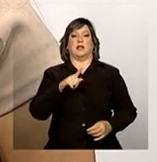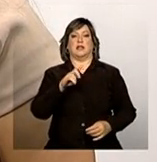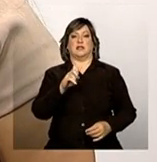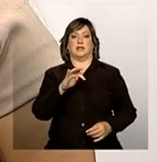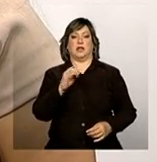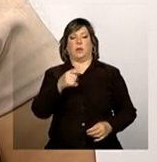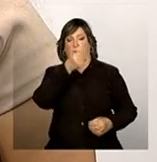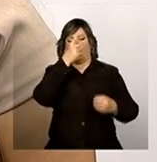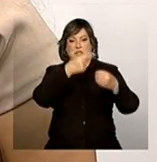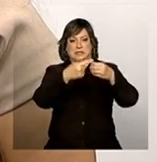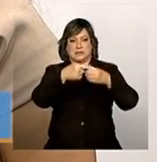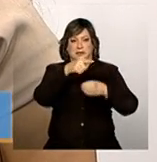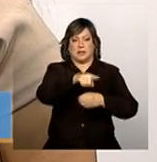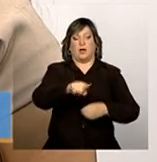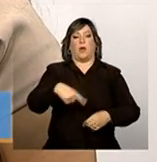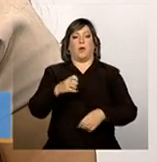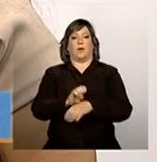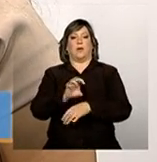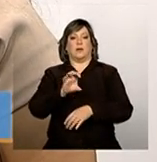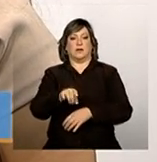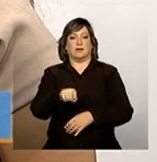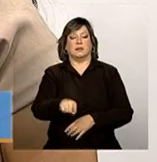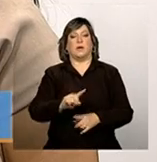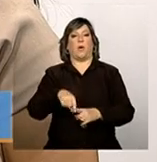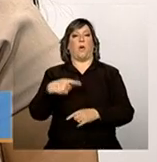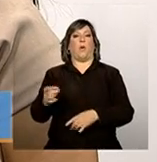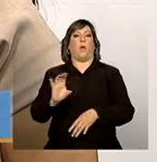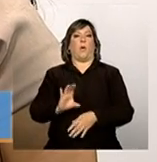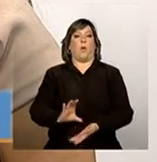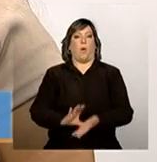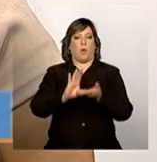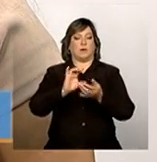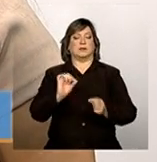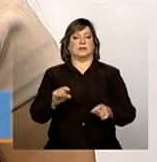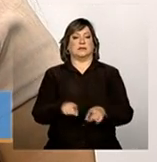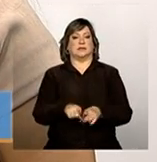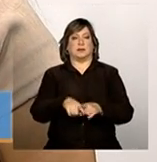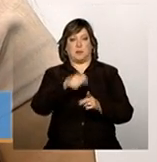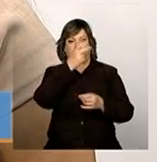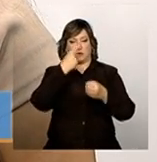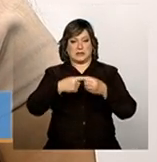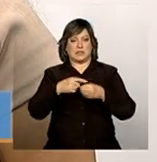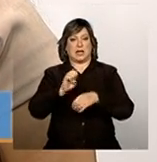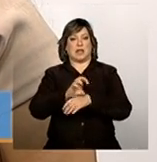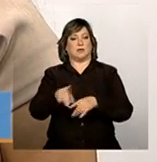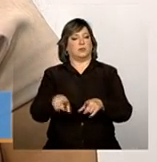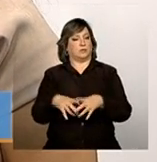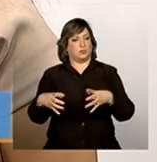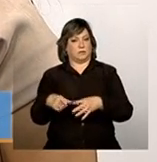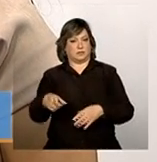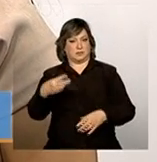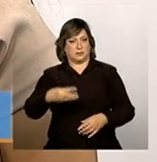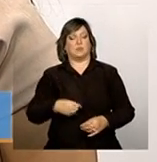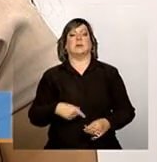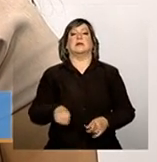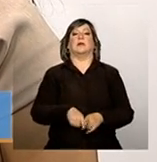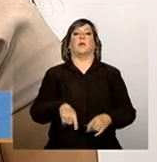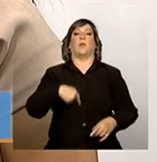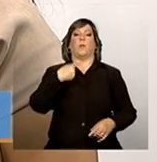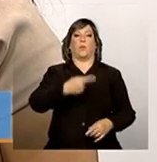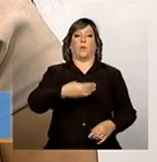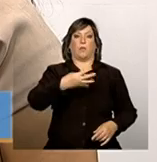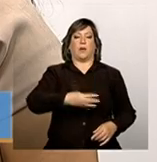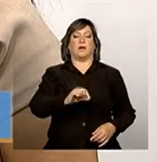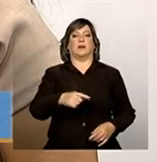a gestão estadual, um para o conselho, que é o mesmo para o conselho municipal e para o conselho estadual, um para centro de referência de